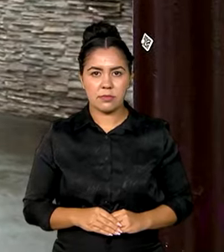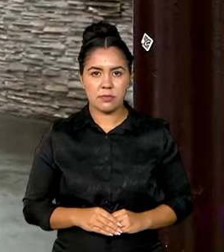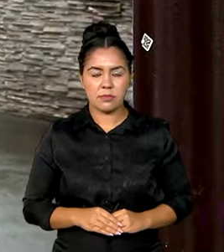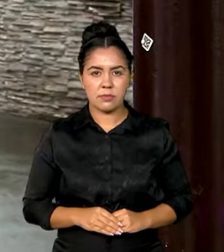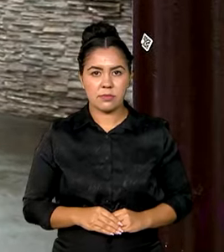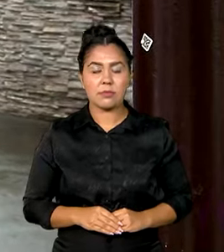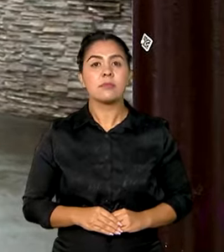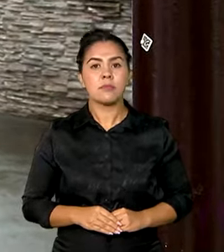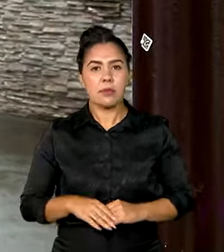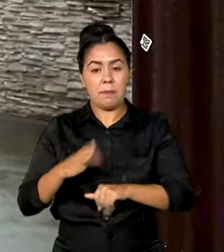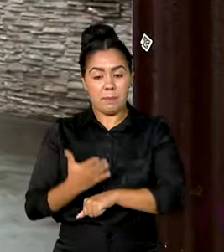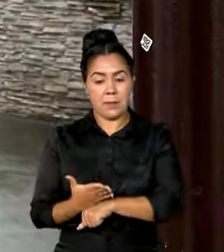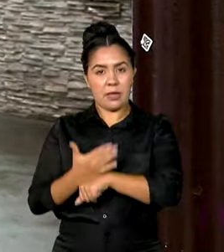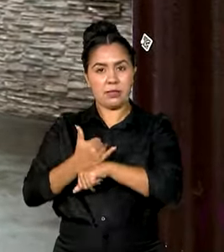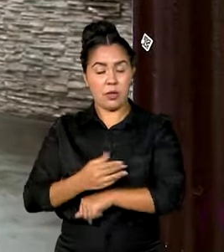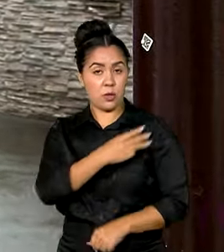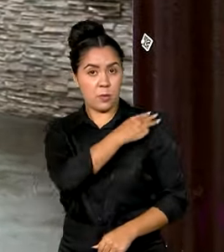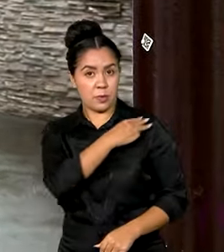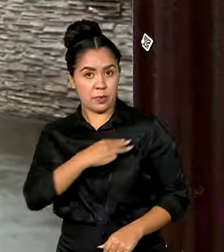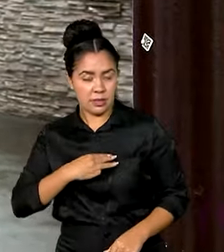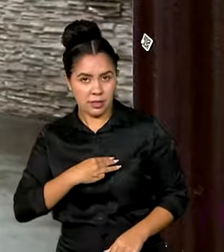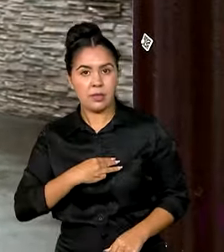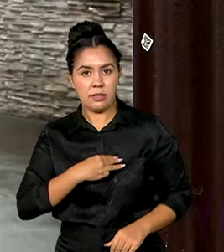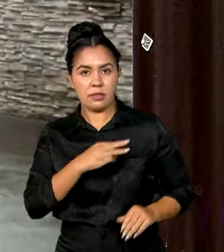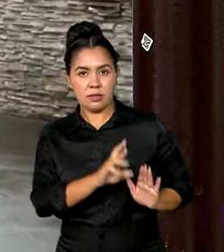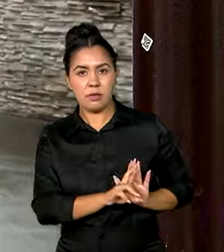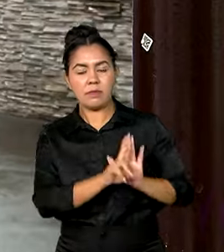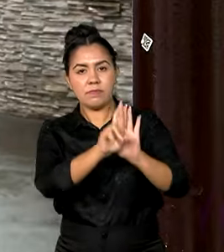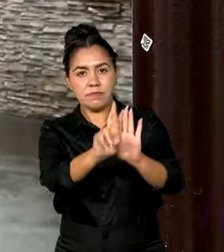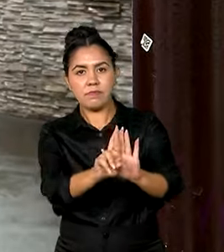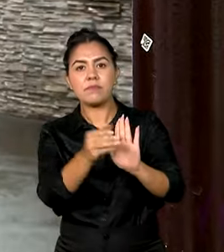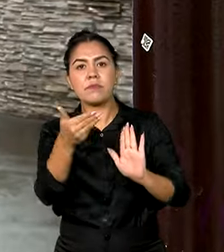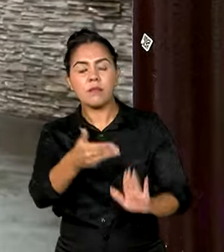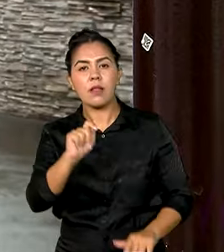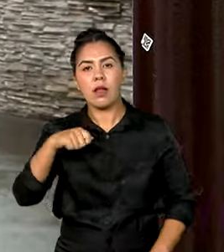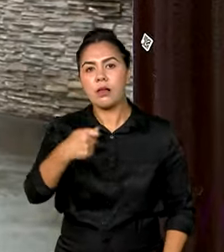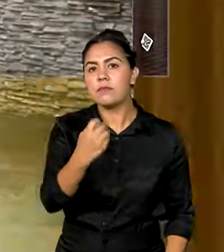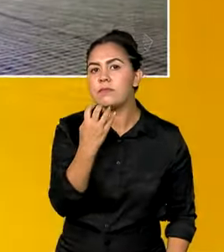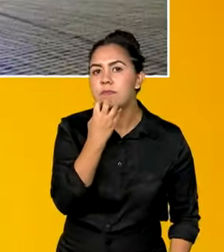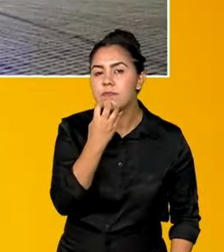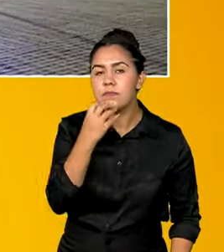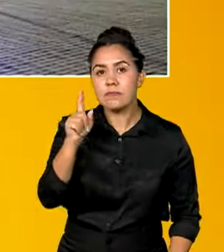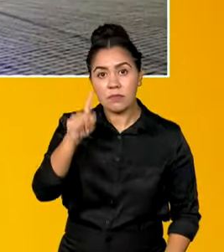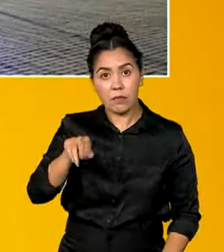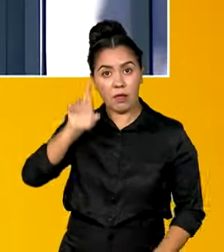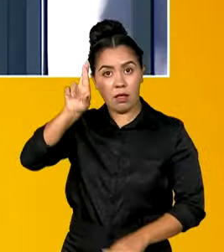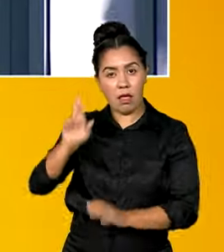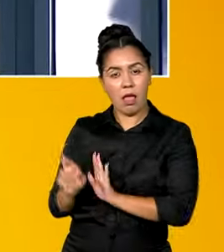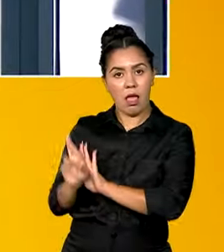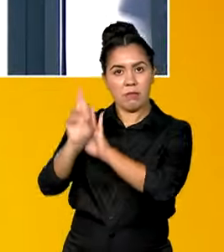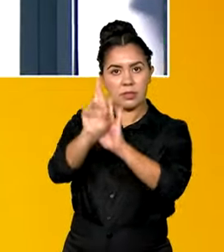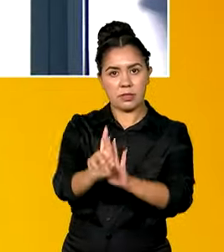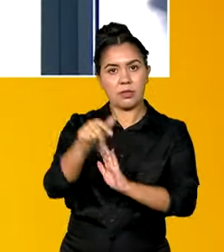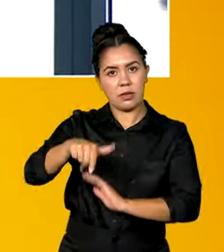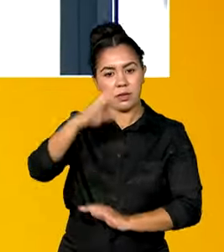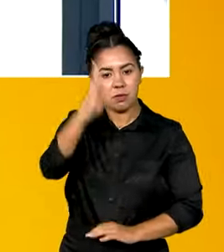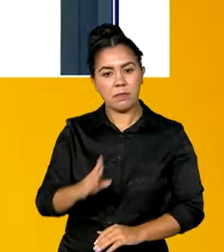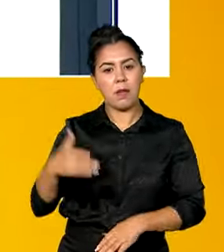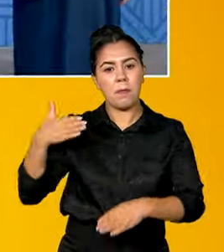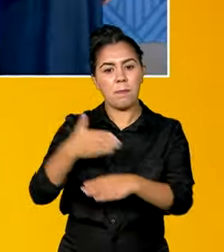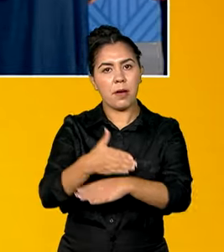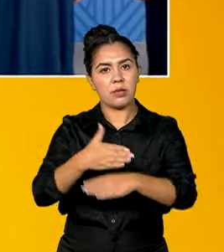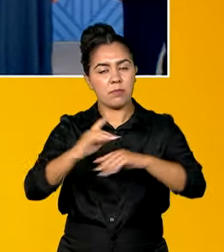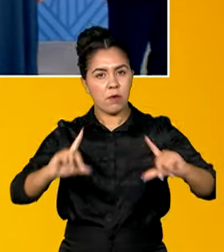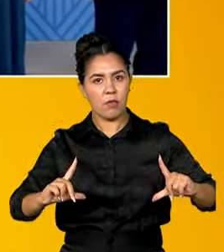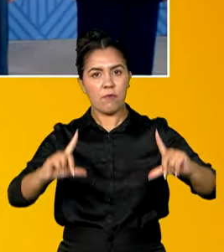Mais cedo, o ministro das Relações Exteriores, Mauro Vieira, que chefia a delegação brasileira, participou da foto oficial